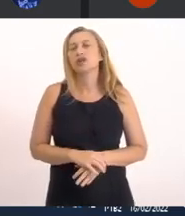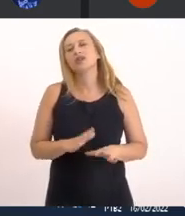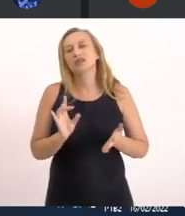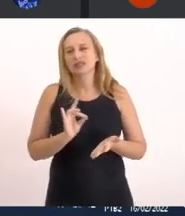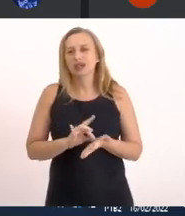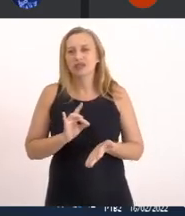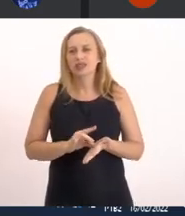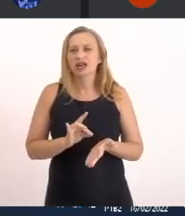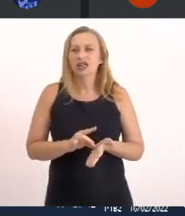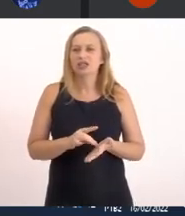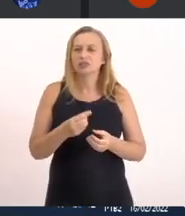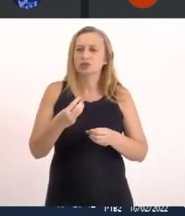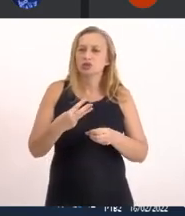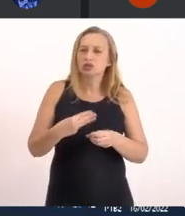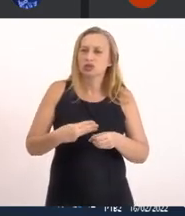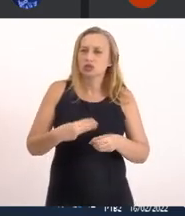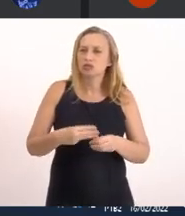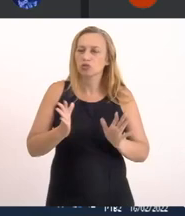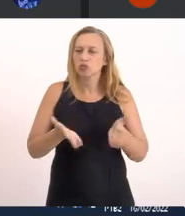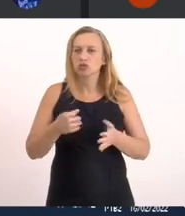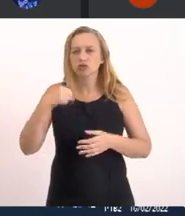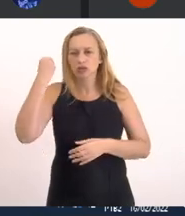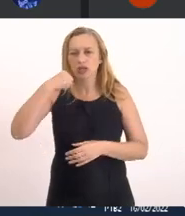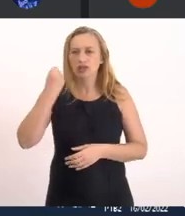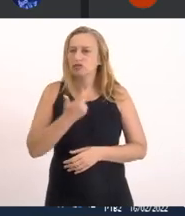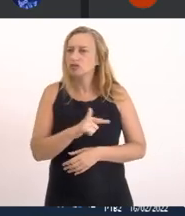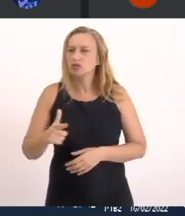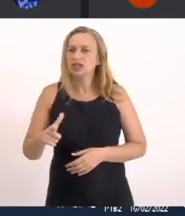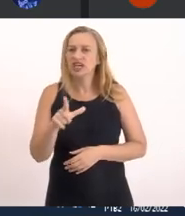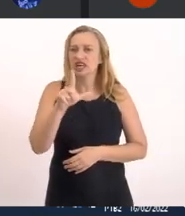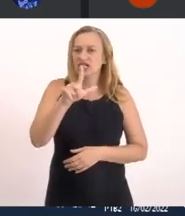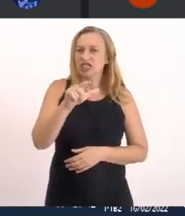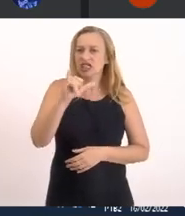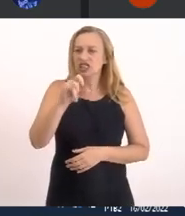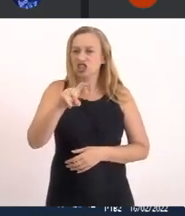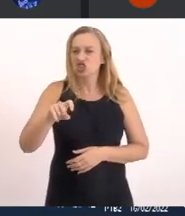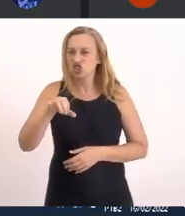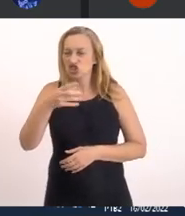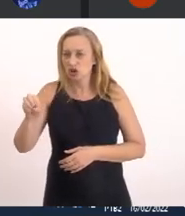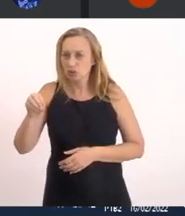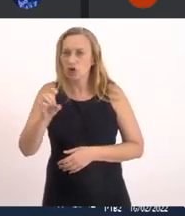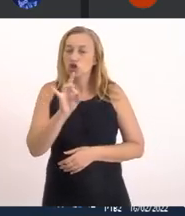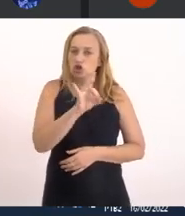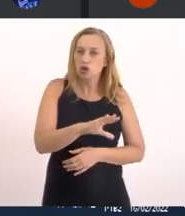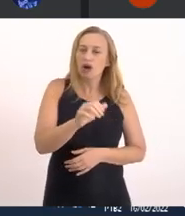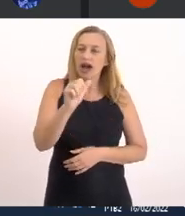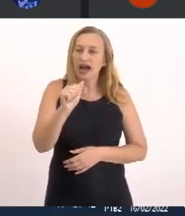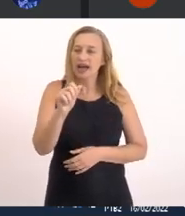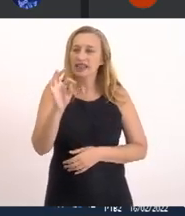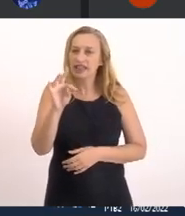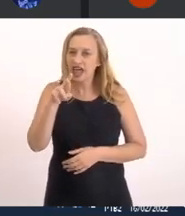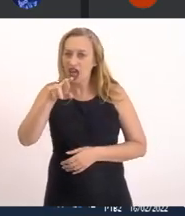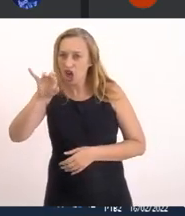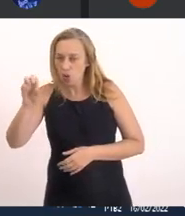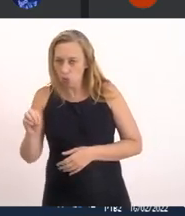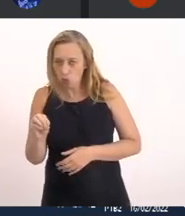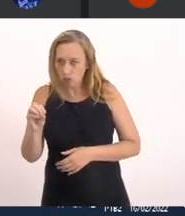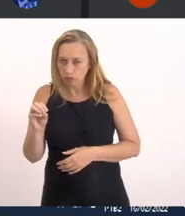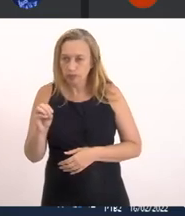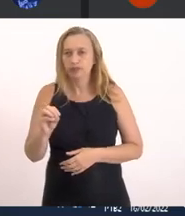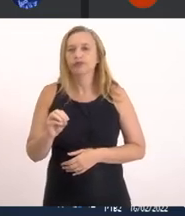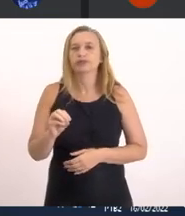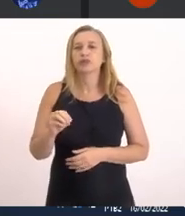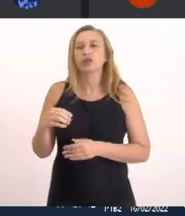verdade O município de Saquarema Hoje ele não tem um lixão O município de Saquarema Hoje tem um ateu Sanitário Operado Por